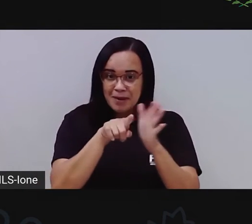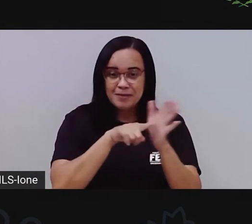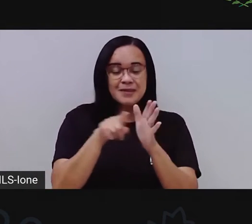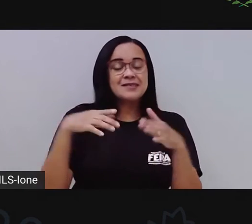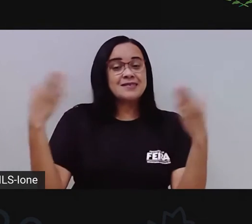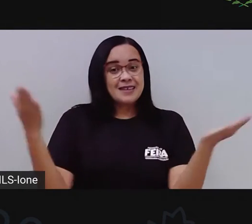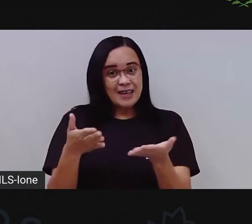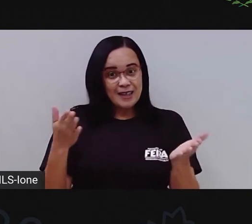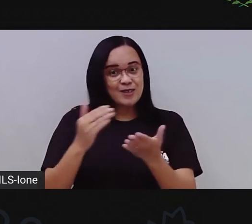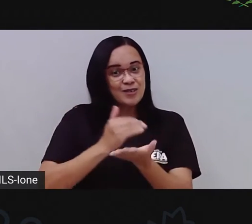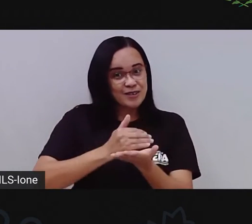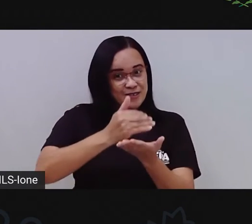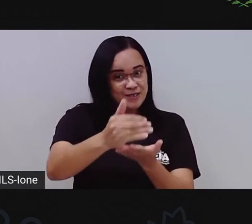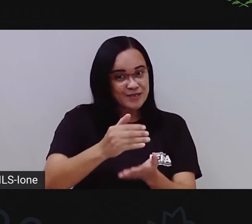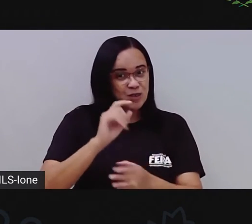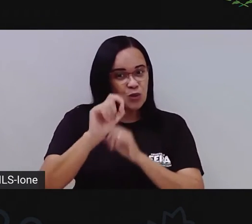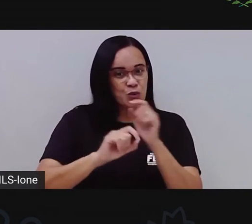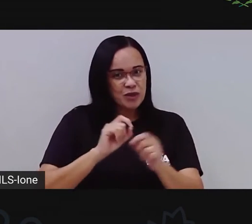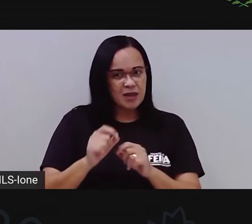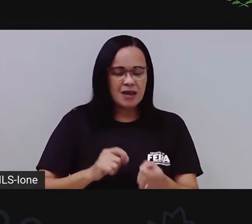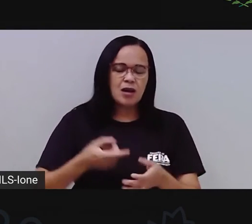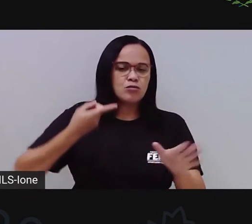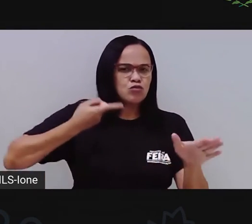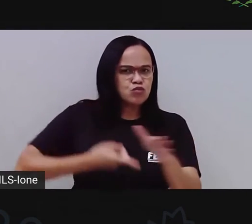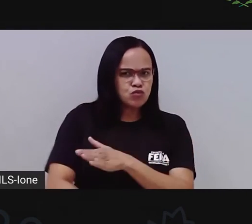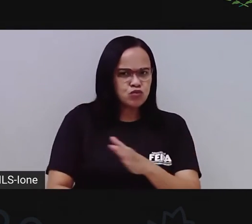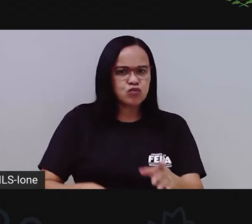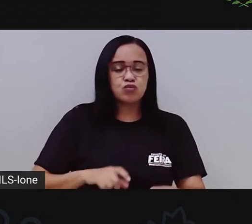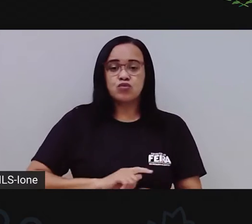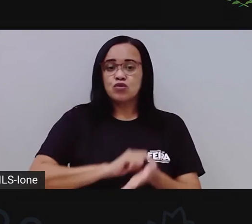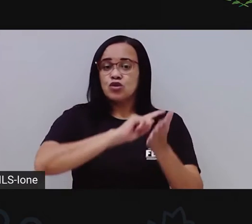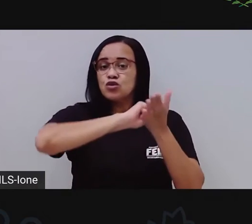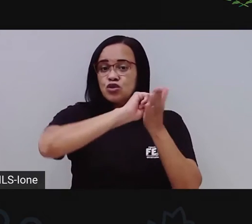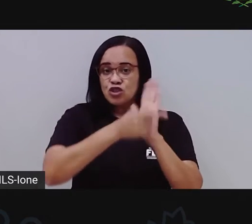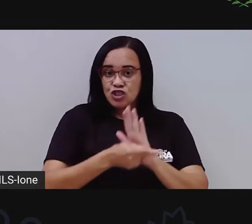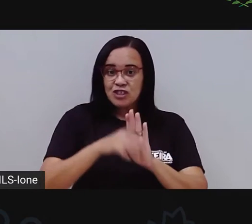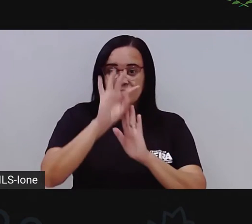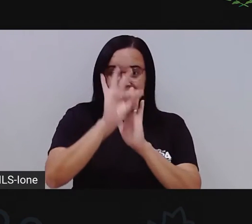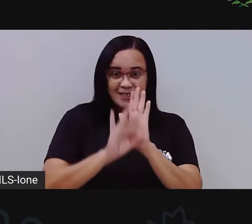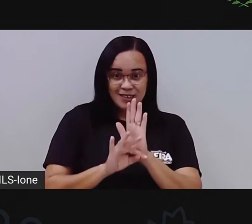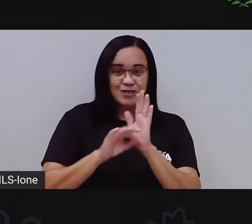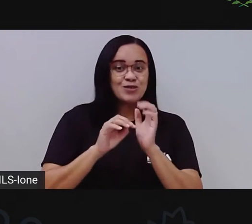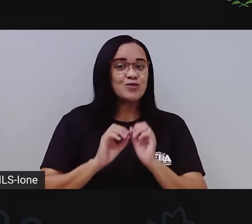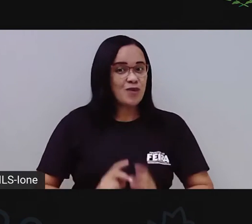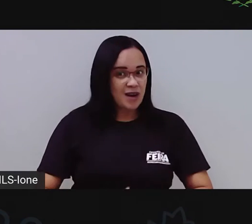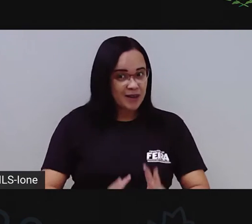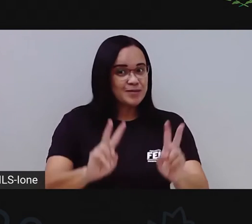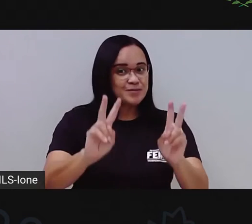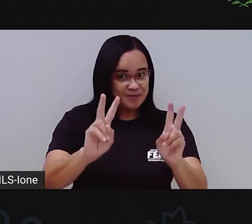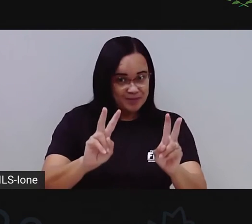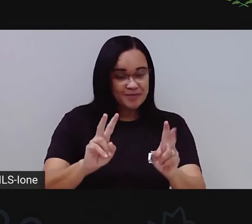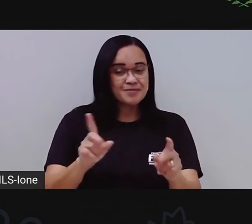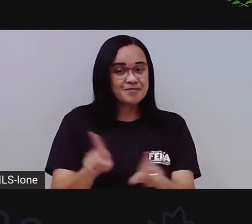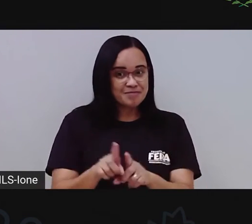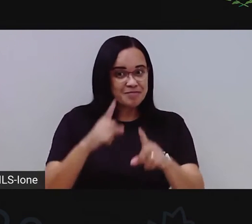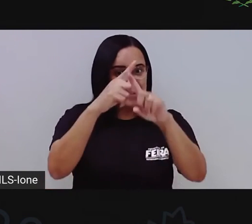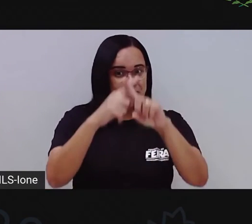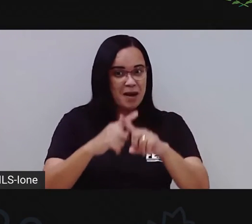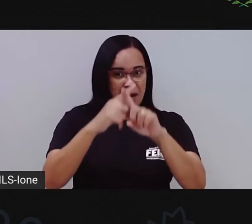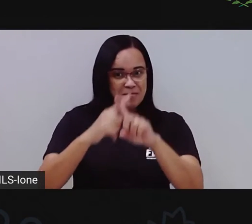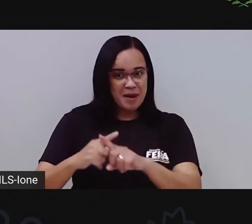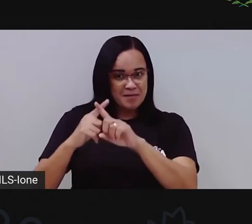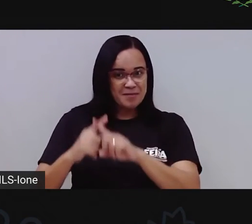continuar explorando esse gênero textual e a gente vai continuar se desafiando